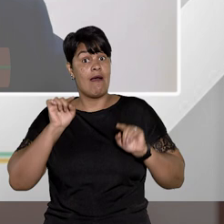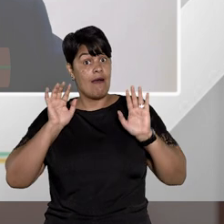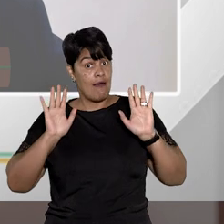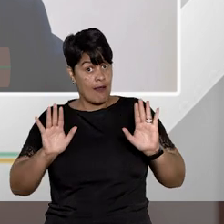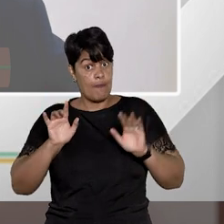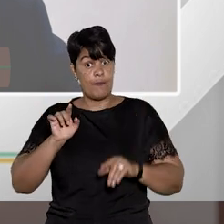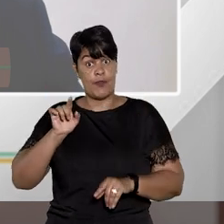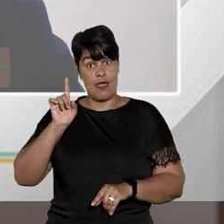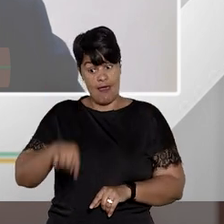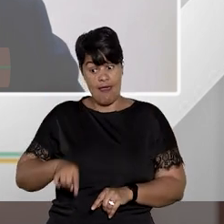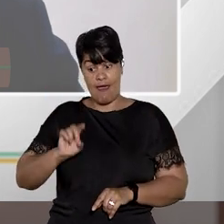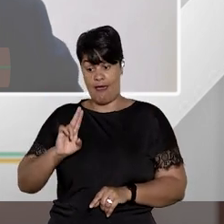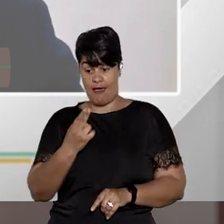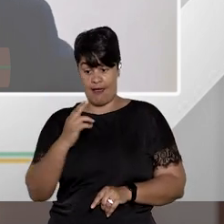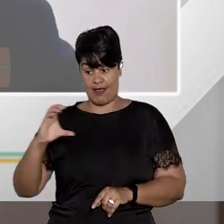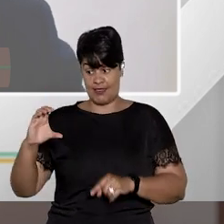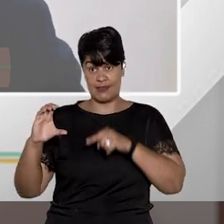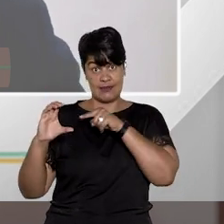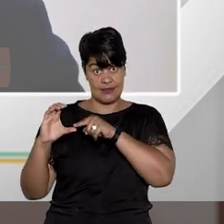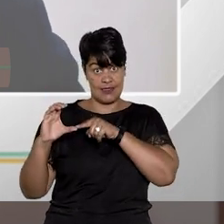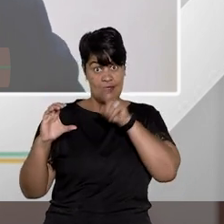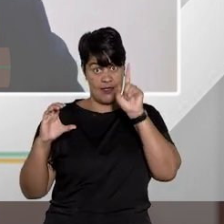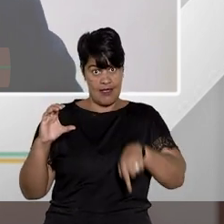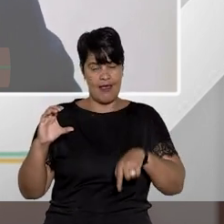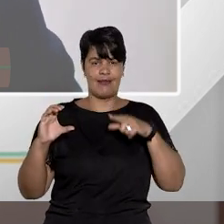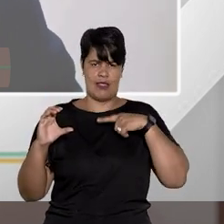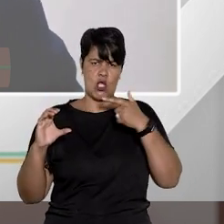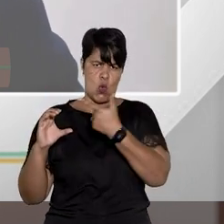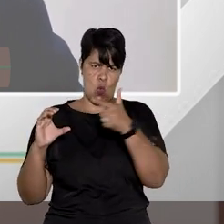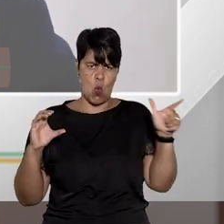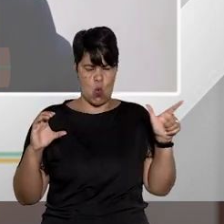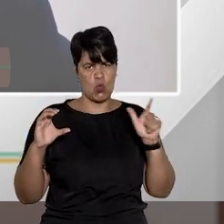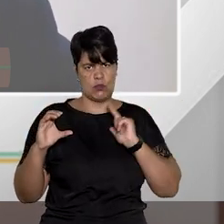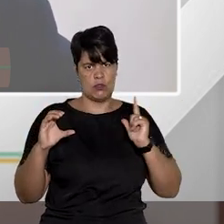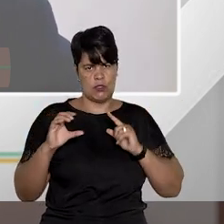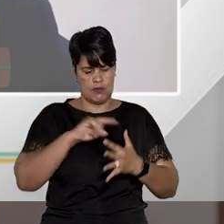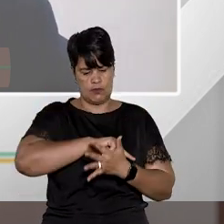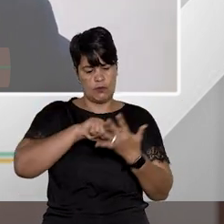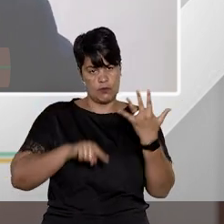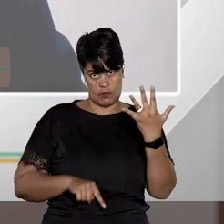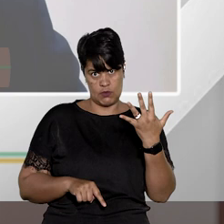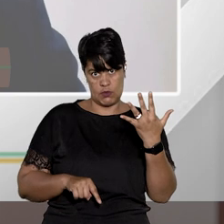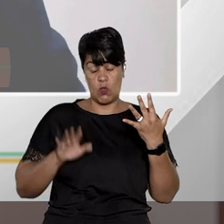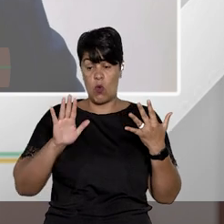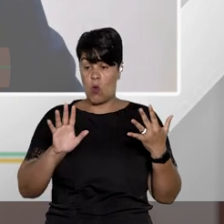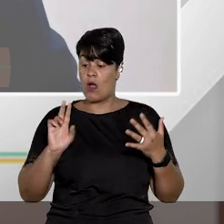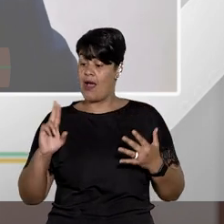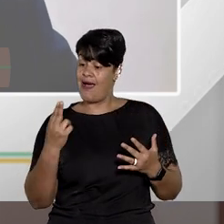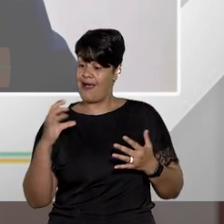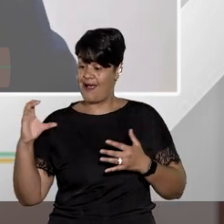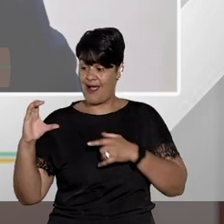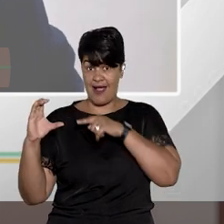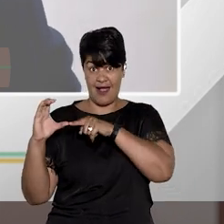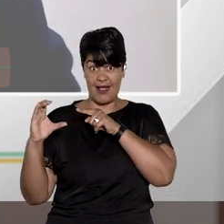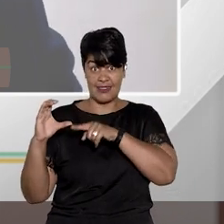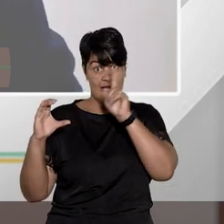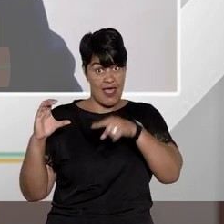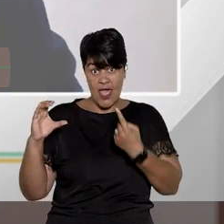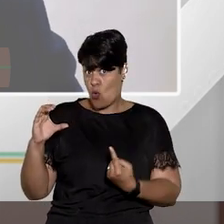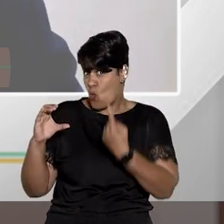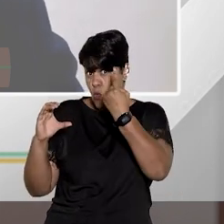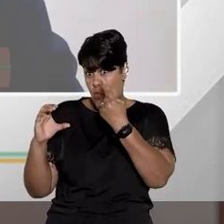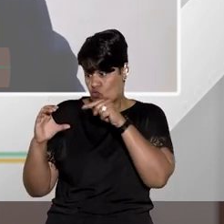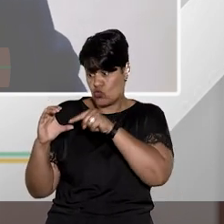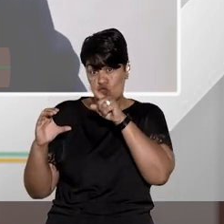único dos cinco remédios condicionais, habeas corpus, habeas data, mandado de segurança, mandado de injunção e ação popular, o único dos cinco listados ali no